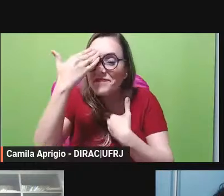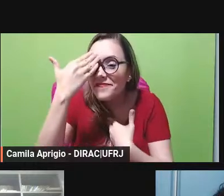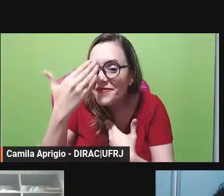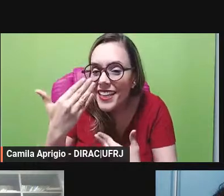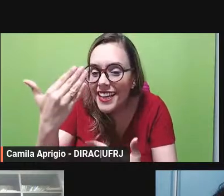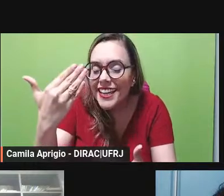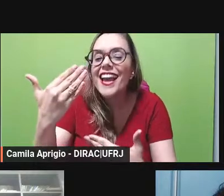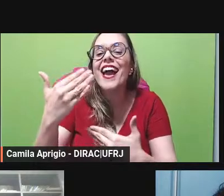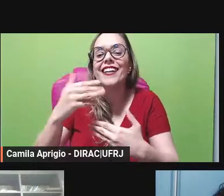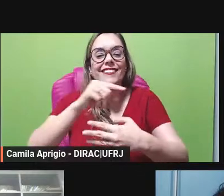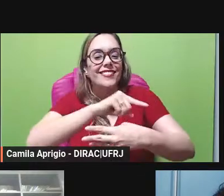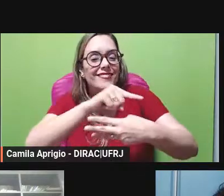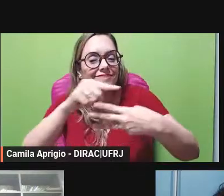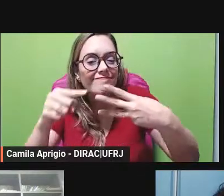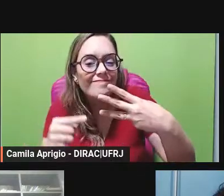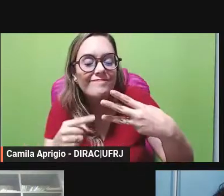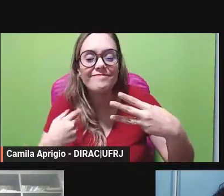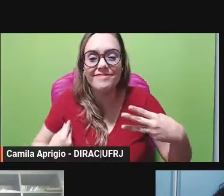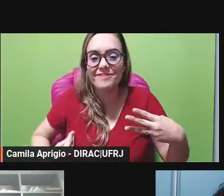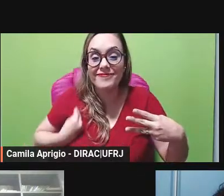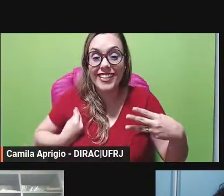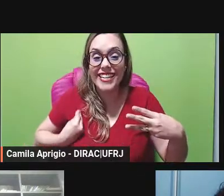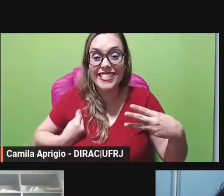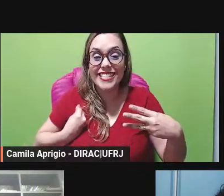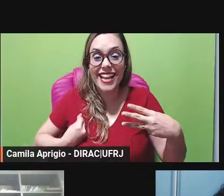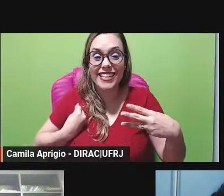professora Mônica perdão e professora Aloide